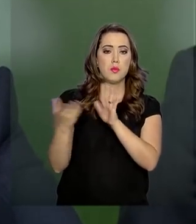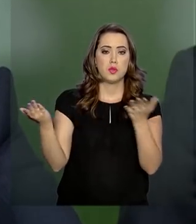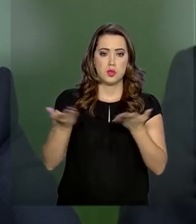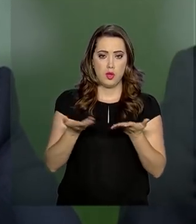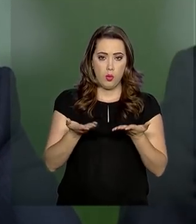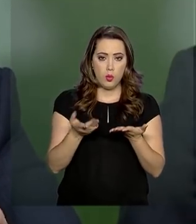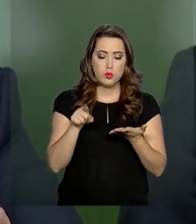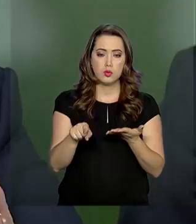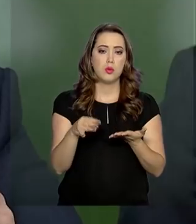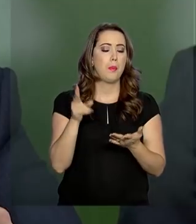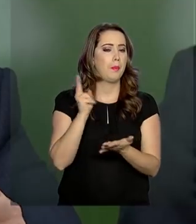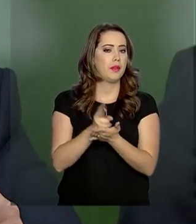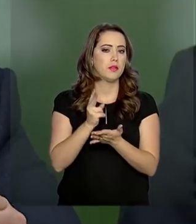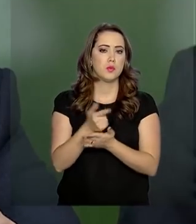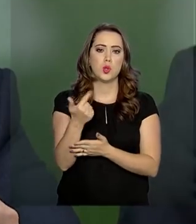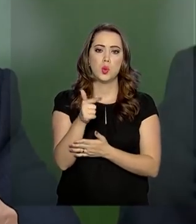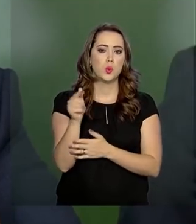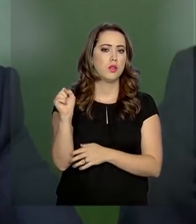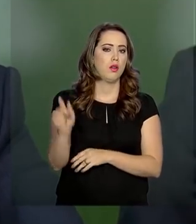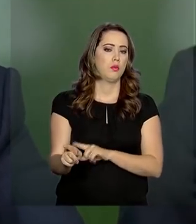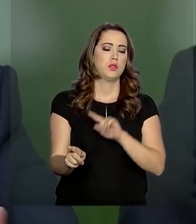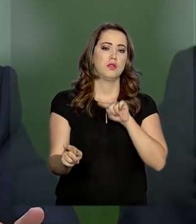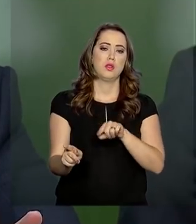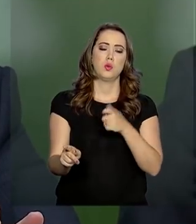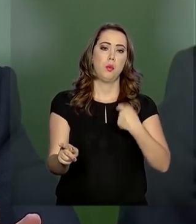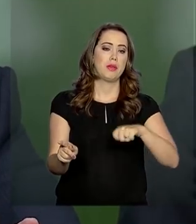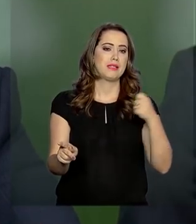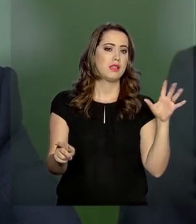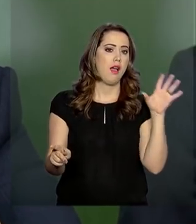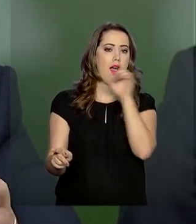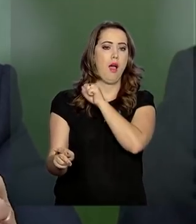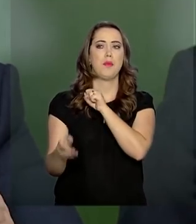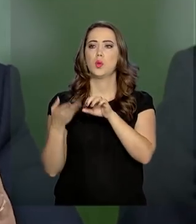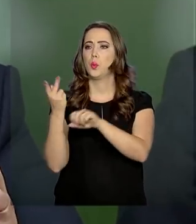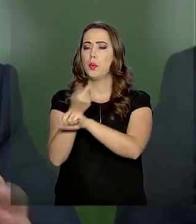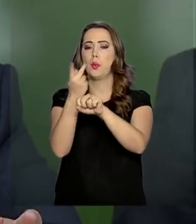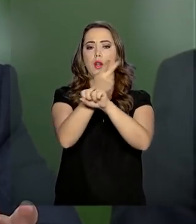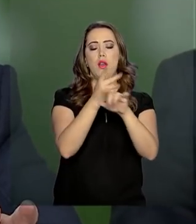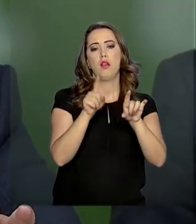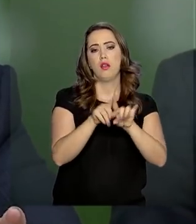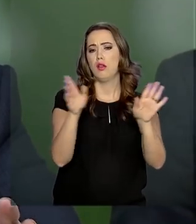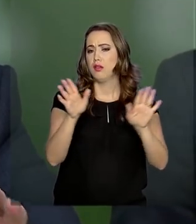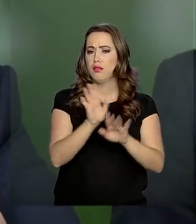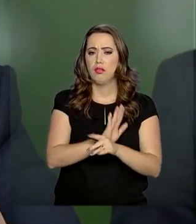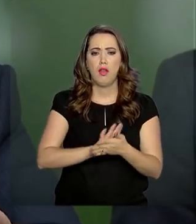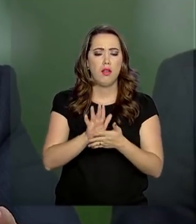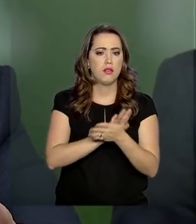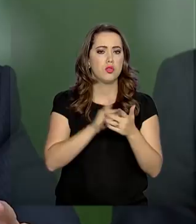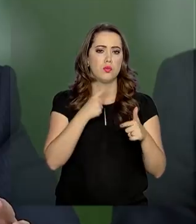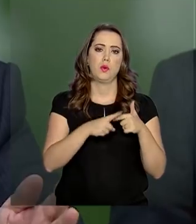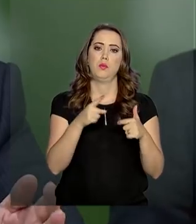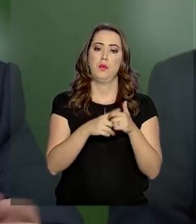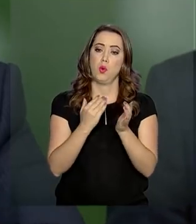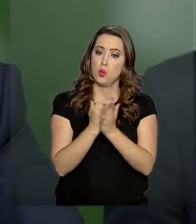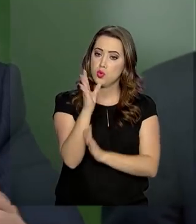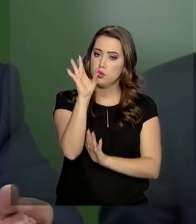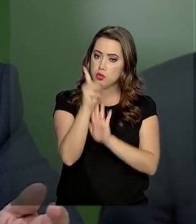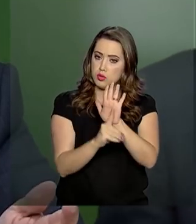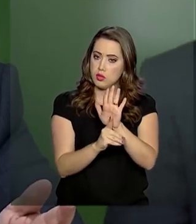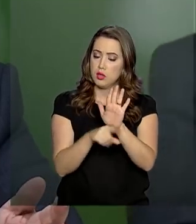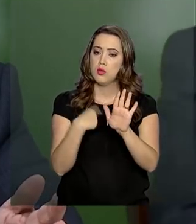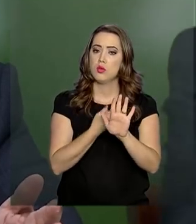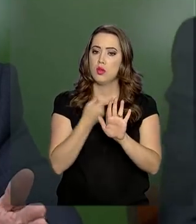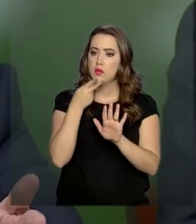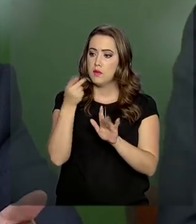regras atuais, mesmo que não tenha se aposentado, não precisa correr, não vai ser afetado em nada. Inclusive, nós